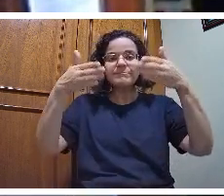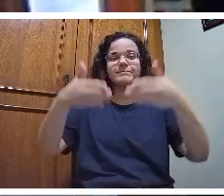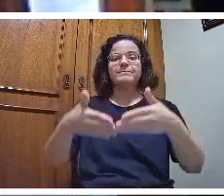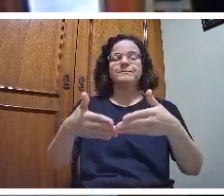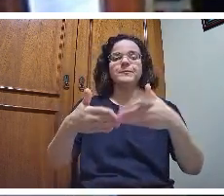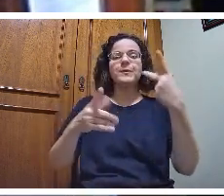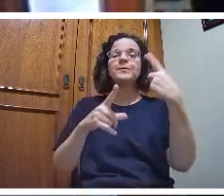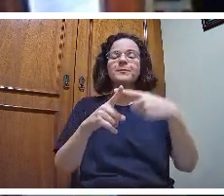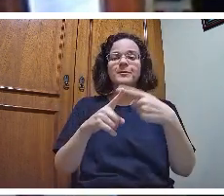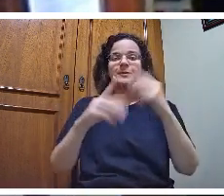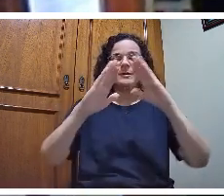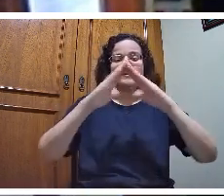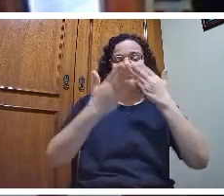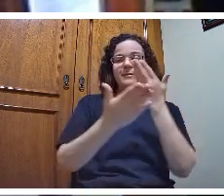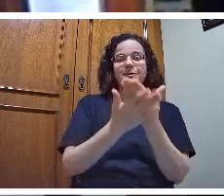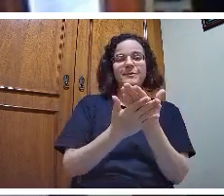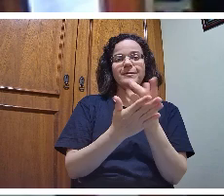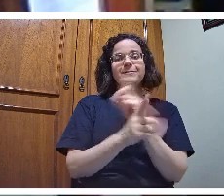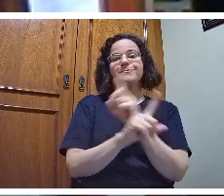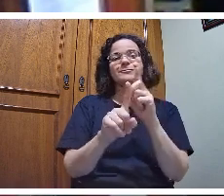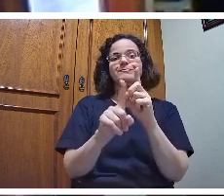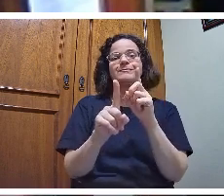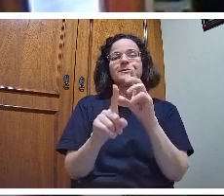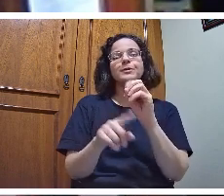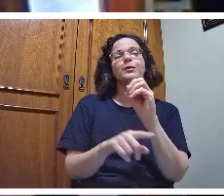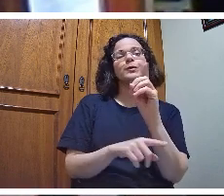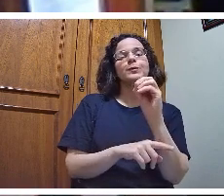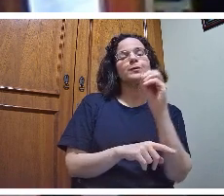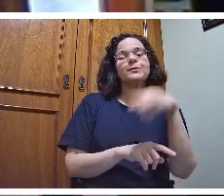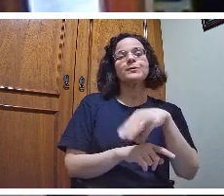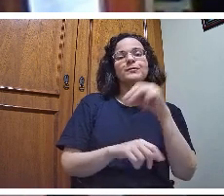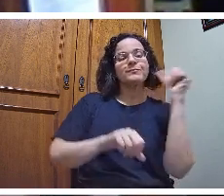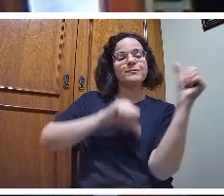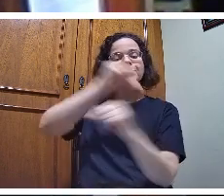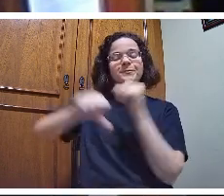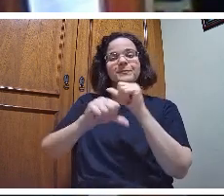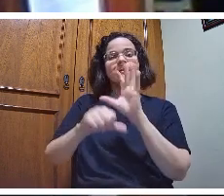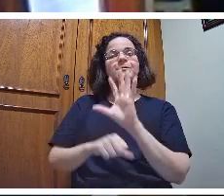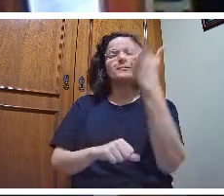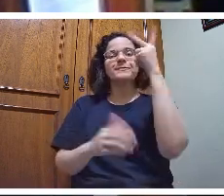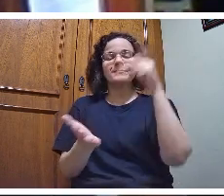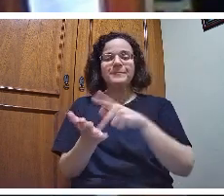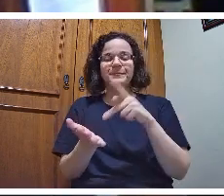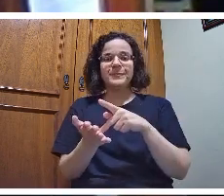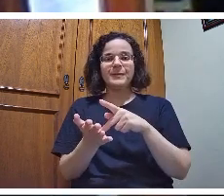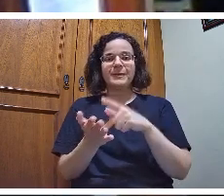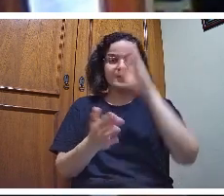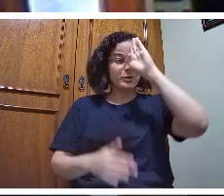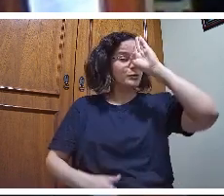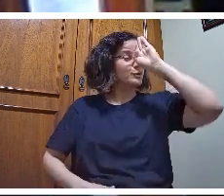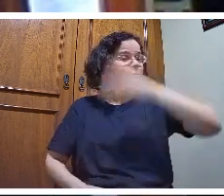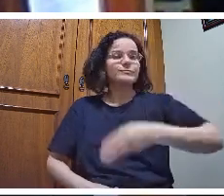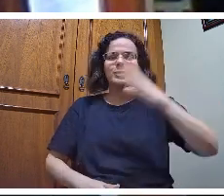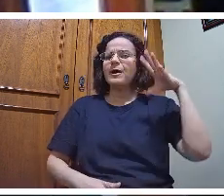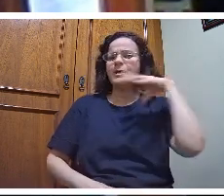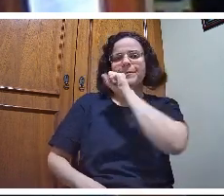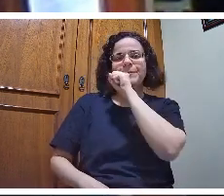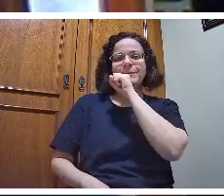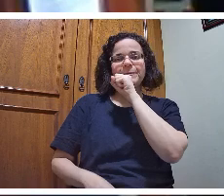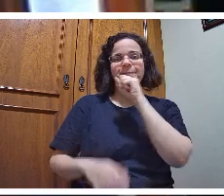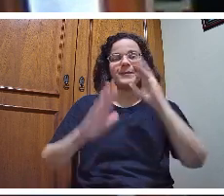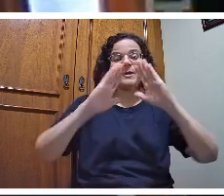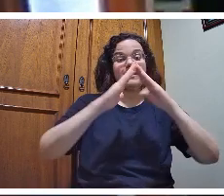transformar a realidade imediatamente a escola tem o dom de fazer com que